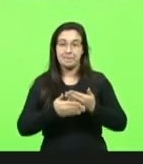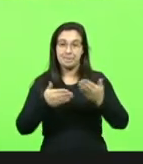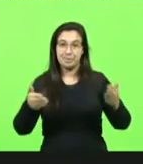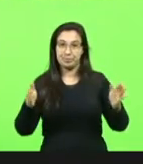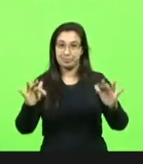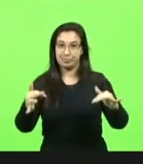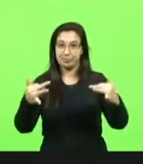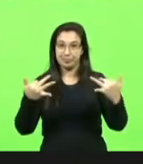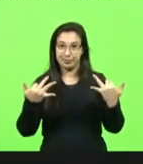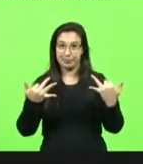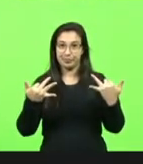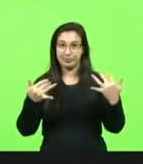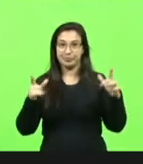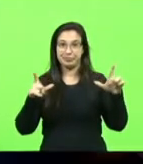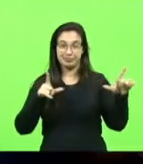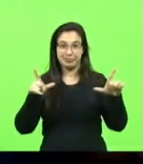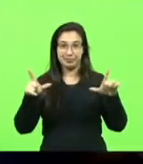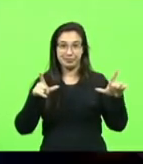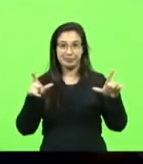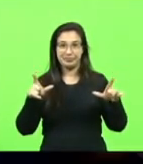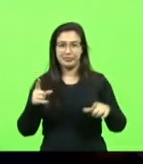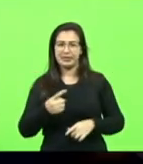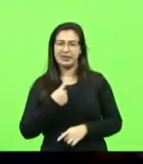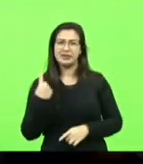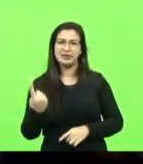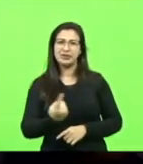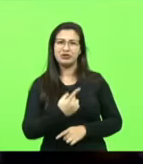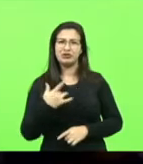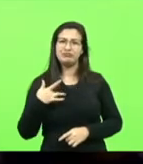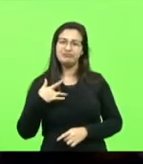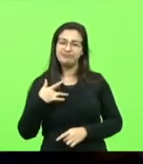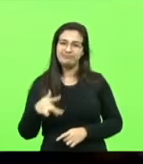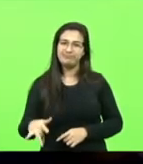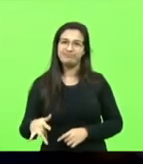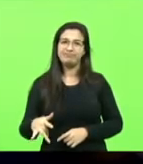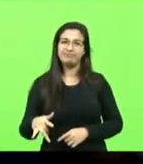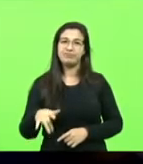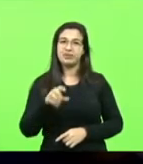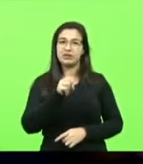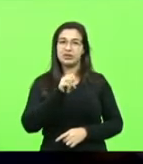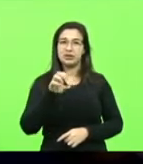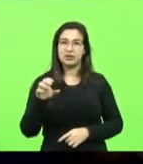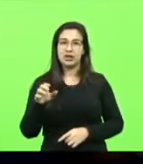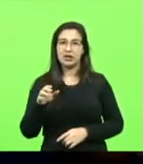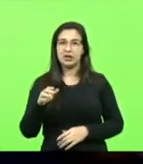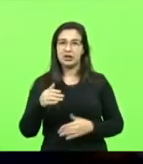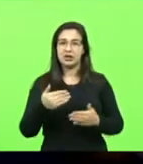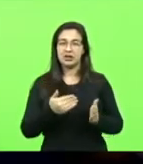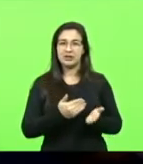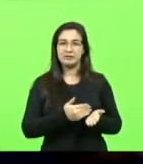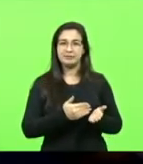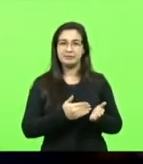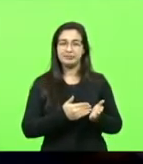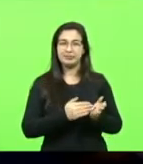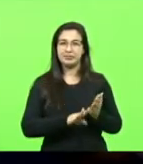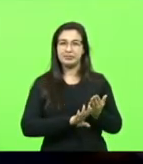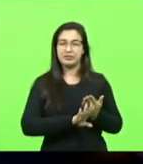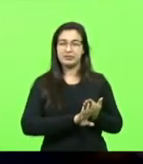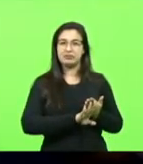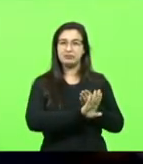sessão, a gente tem a lamentar, né, que Santa Catarina tenha sido excluído do plano logístico